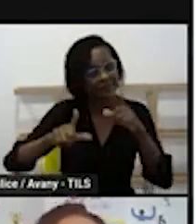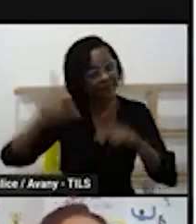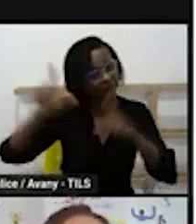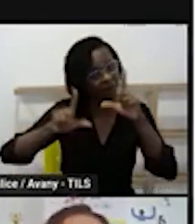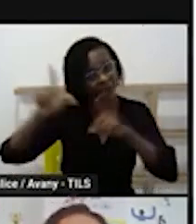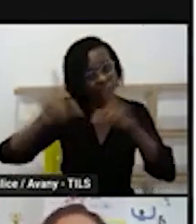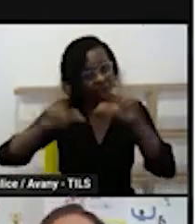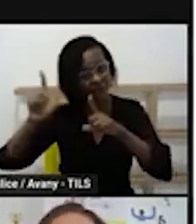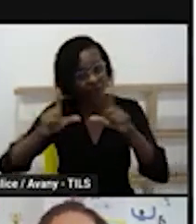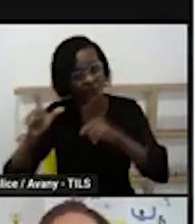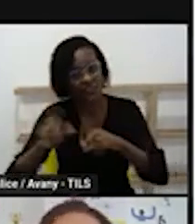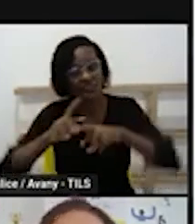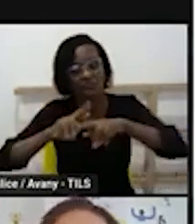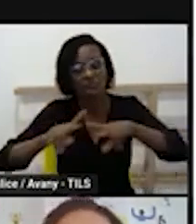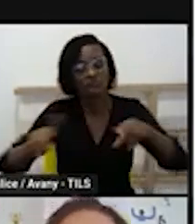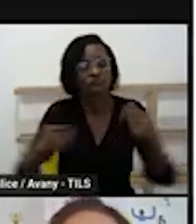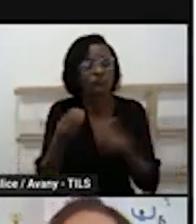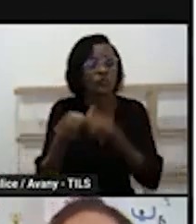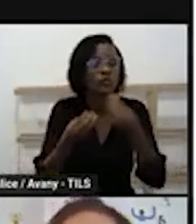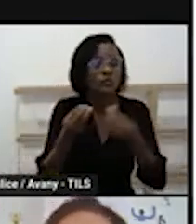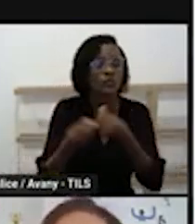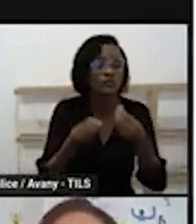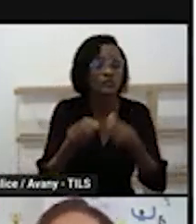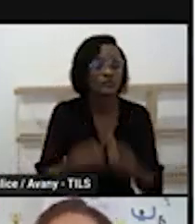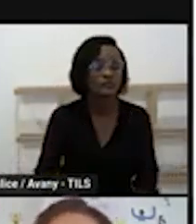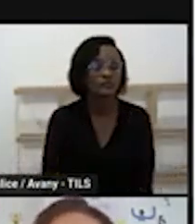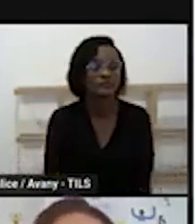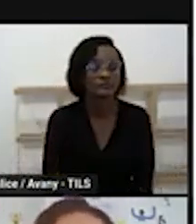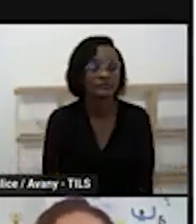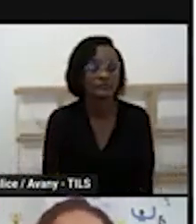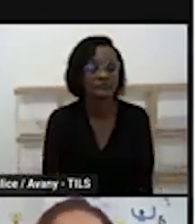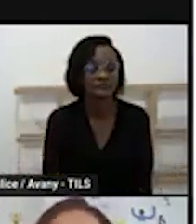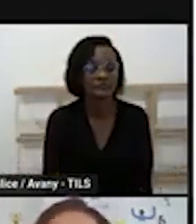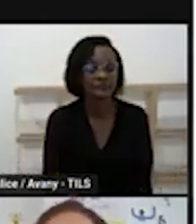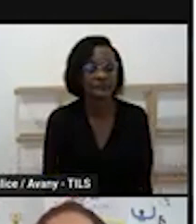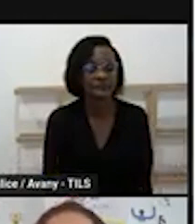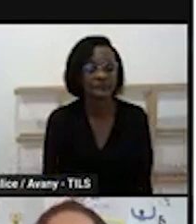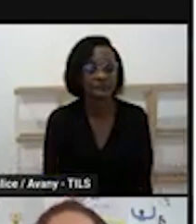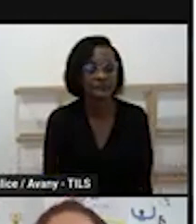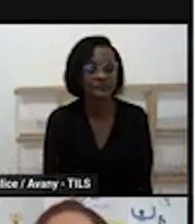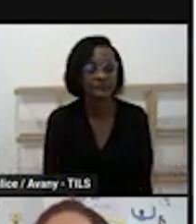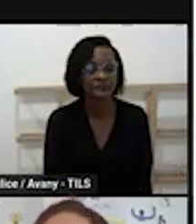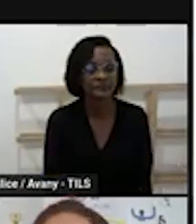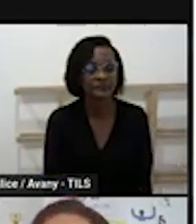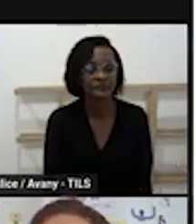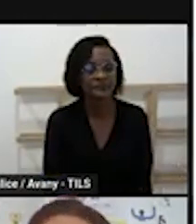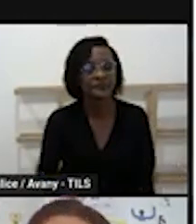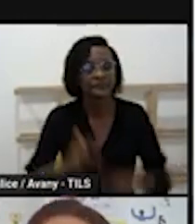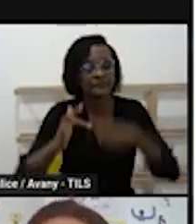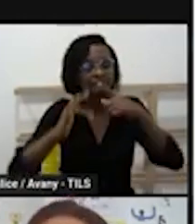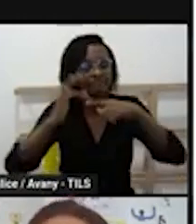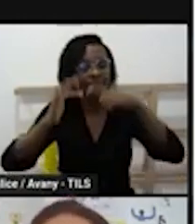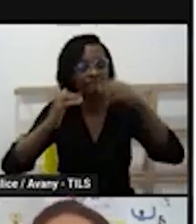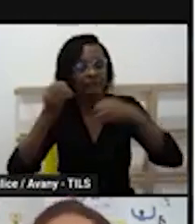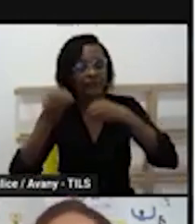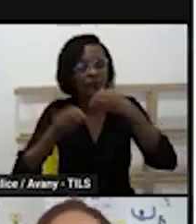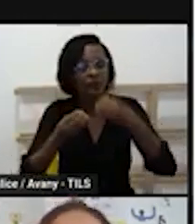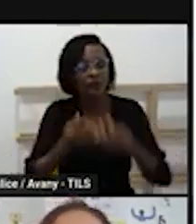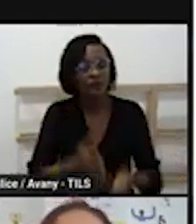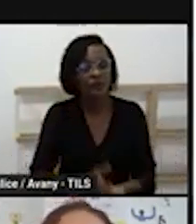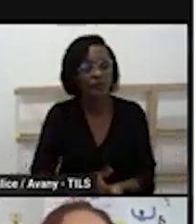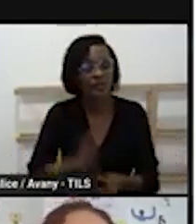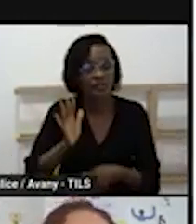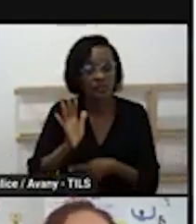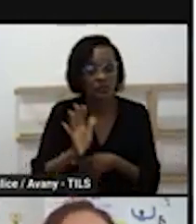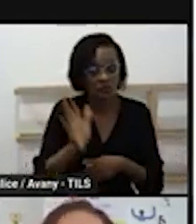nós tivemos no ano passado uma formação para o uso do Chromebook e nós vimos a potencialidade que pode ser usado